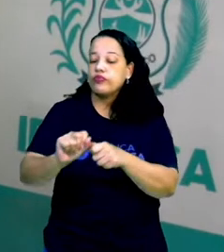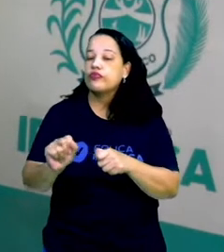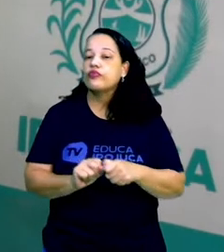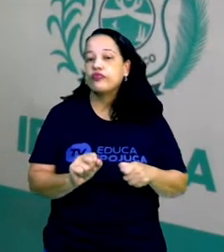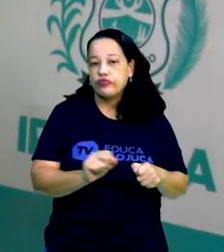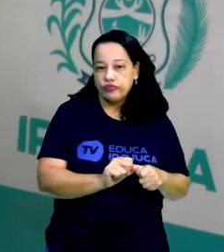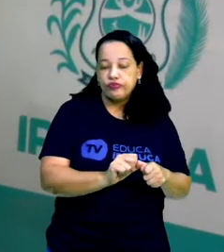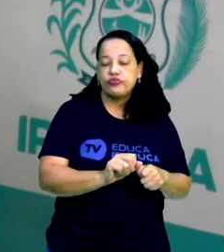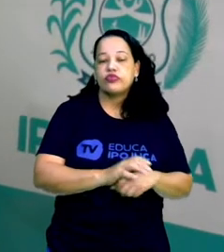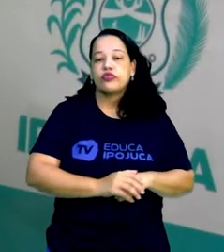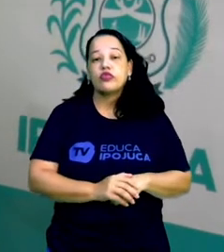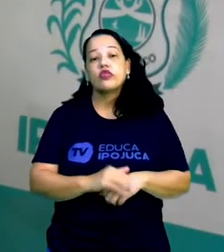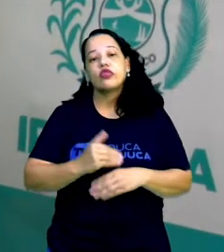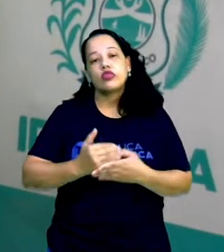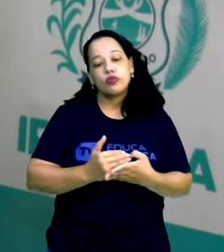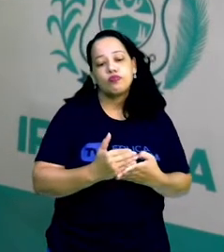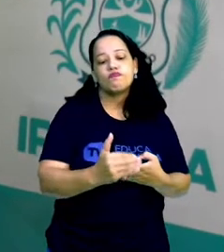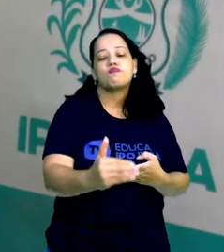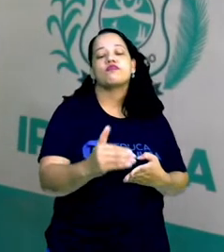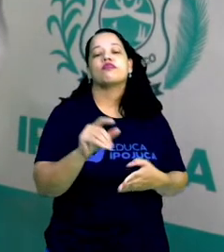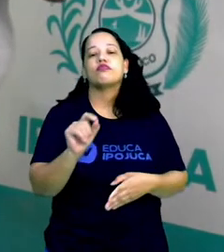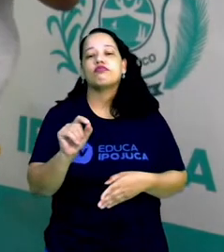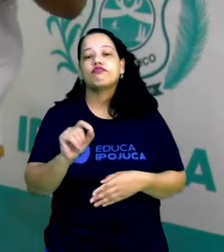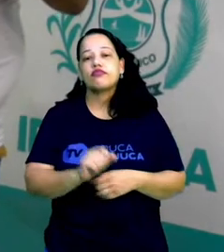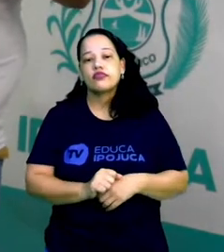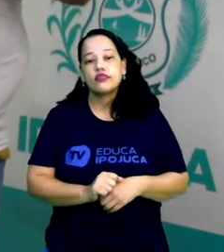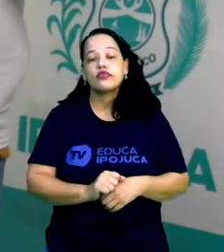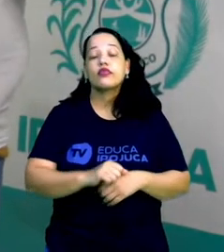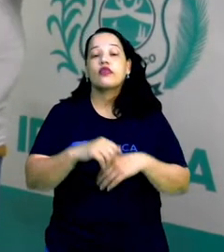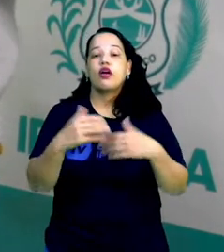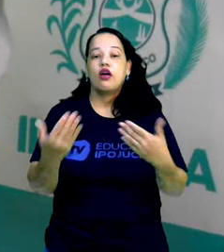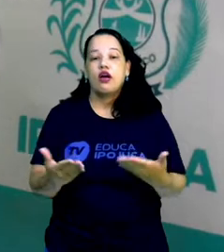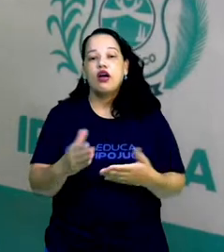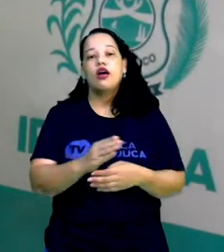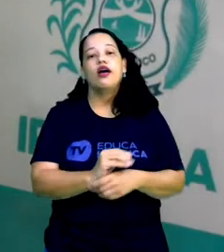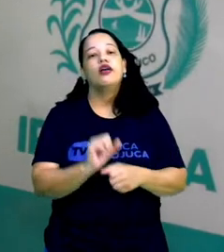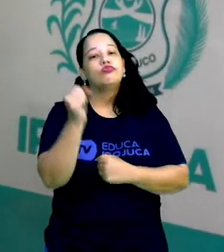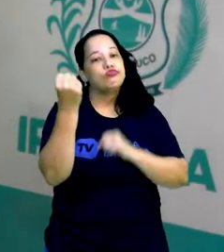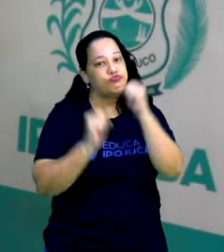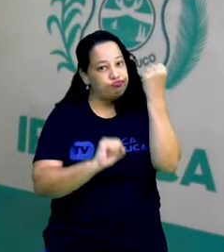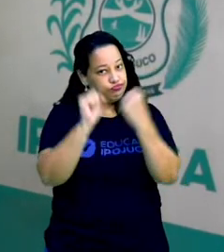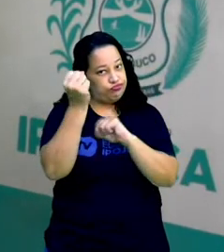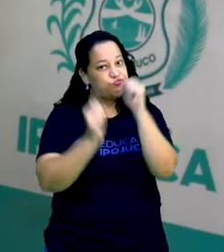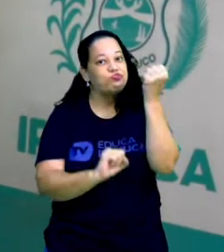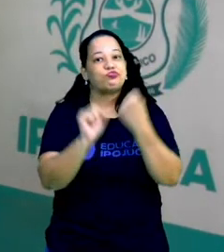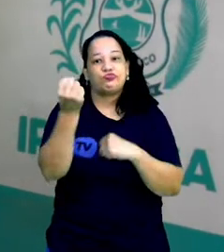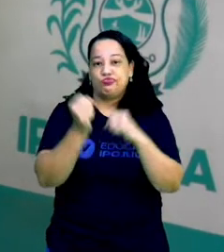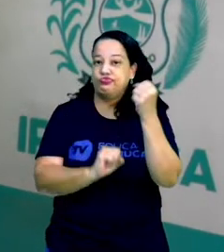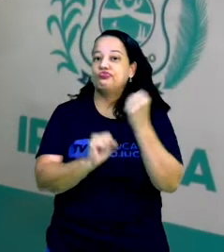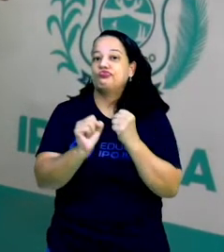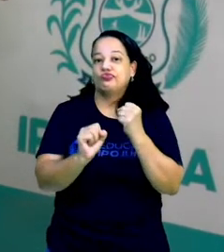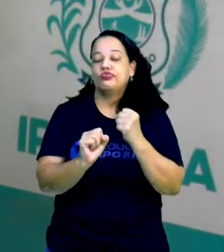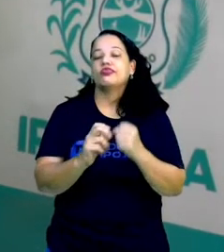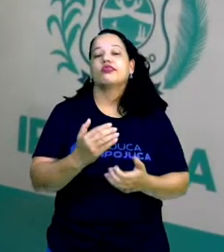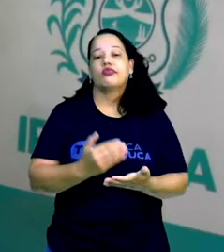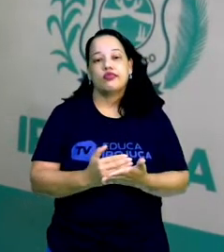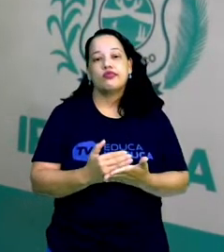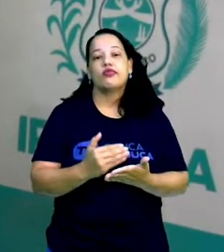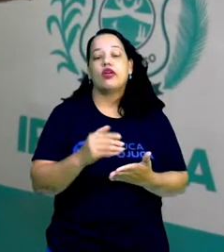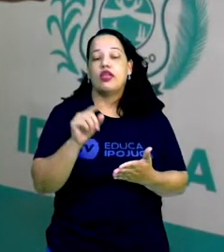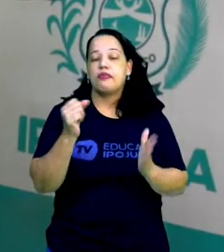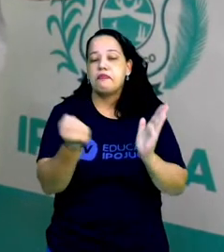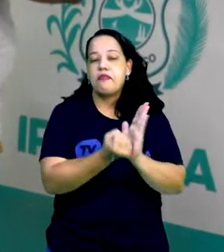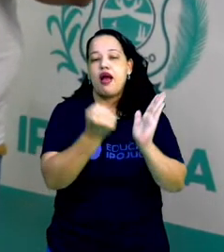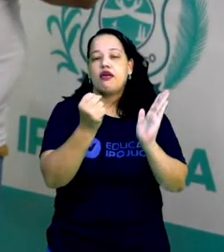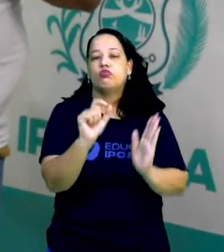A partir disso, surgiu a fase industrial do capitalismo, que ela foi marcada pela